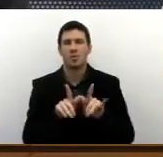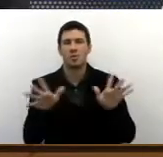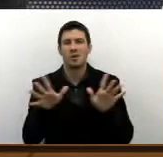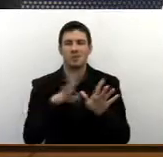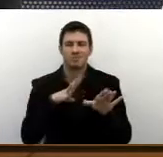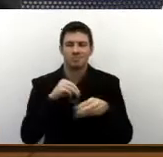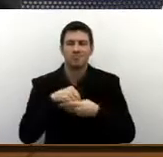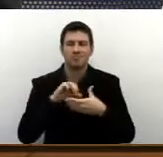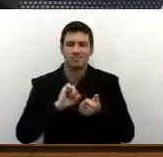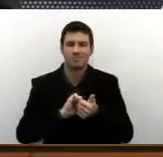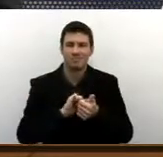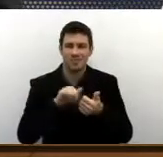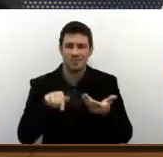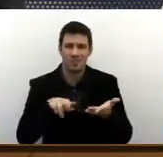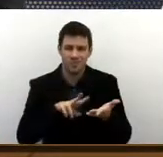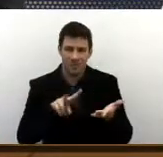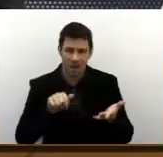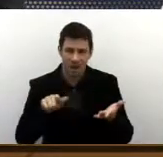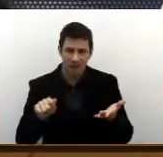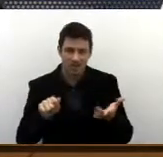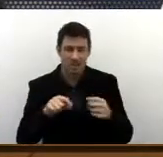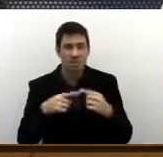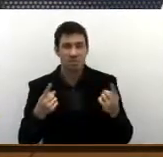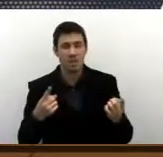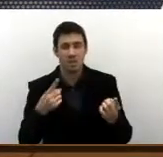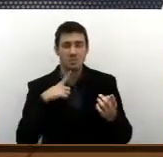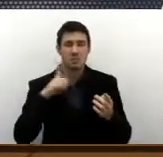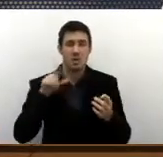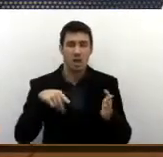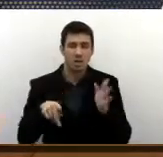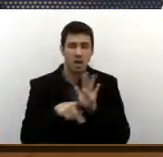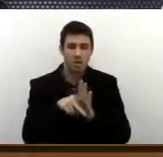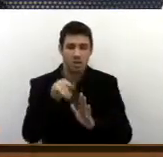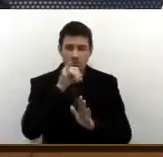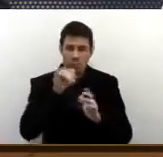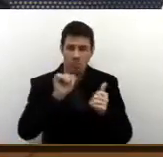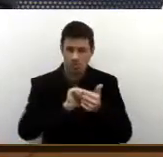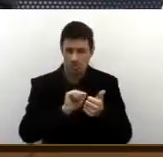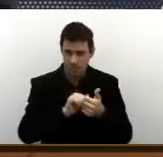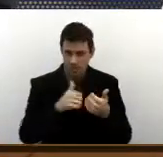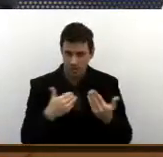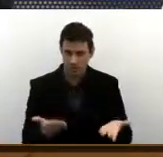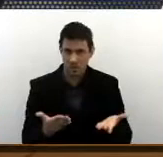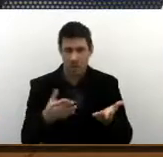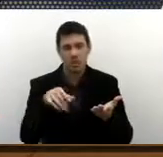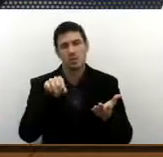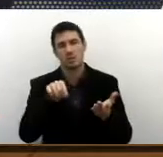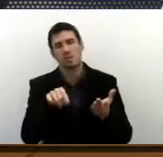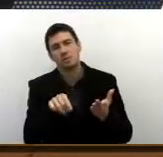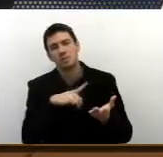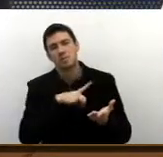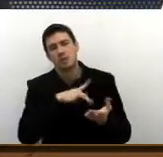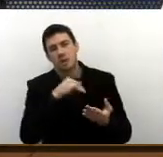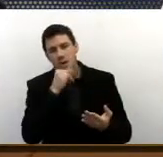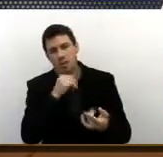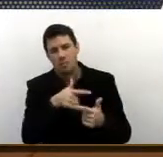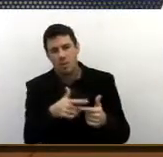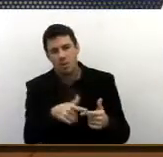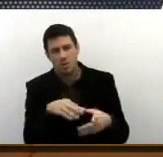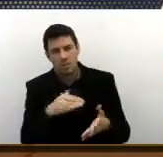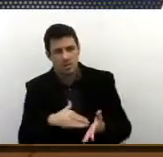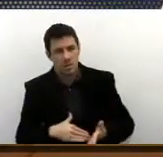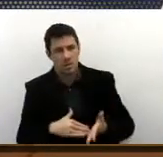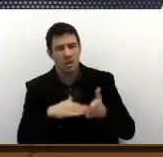vaga. Então, o problema não é a vaga de emprego, e sim a qualificação dele. É isso que entra a Secretaria do